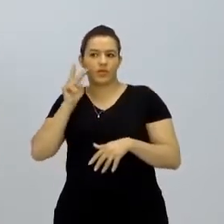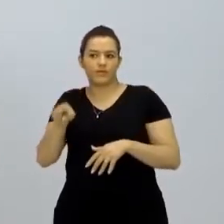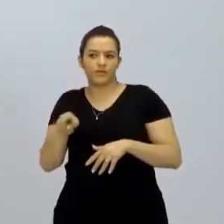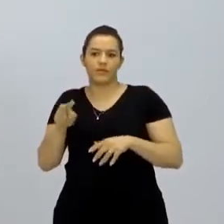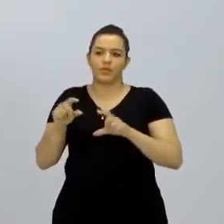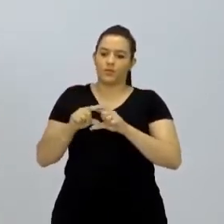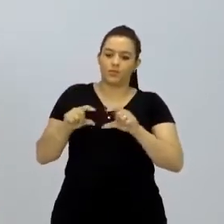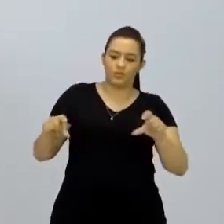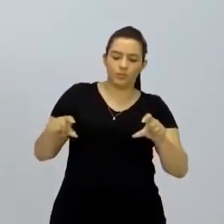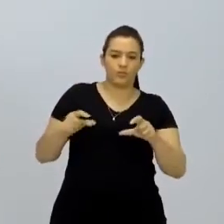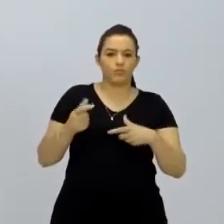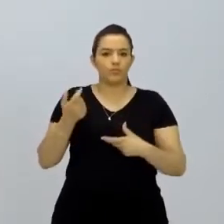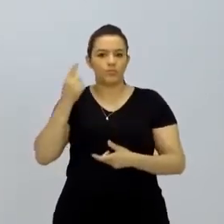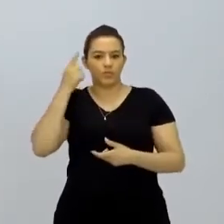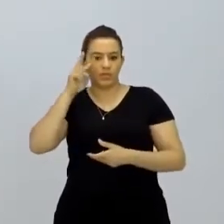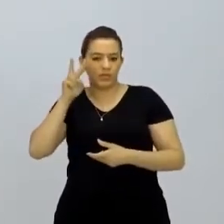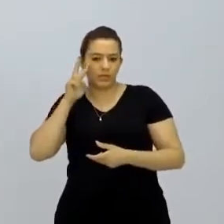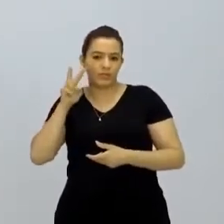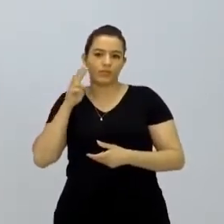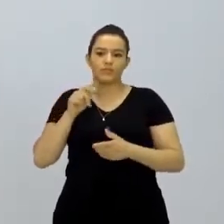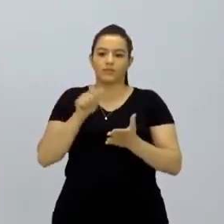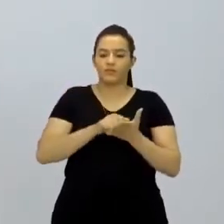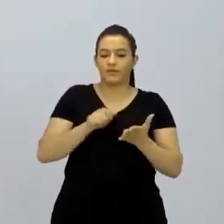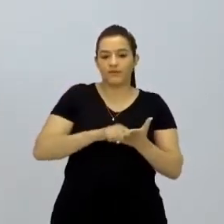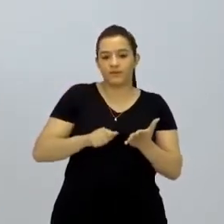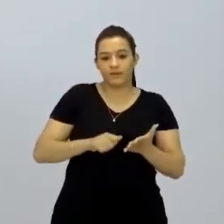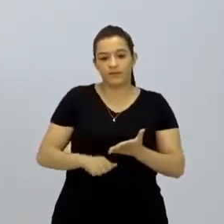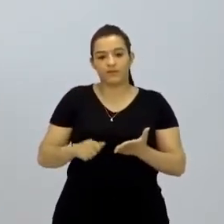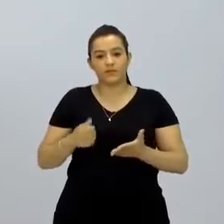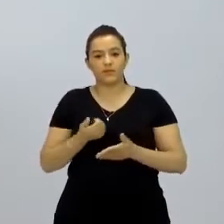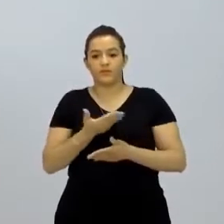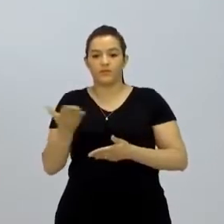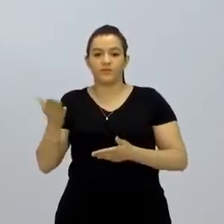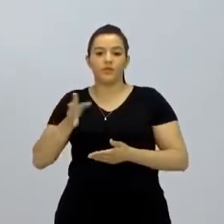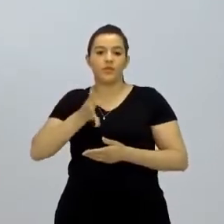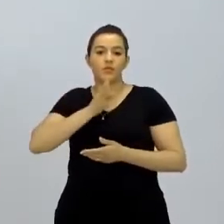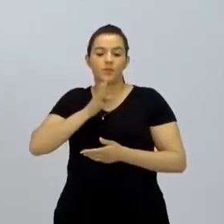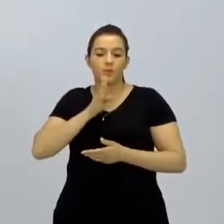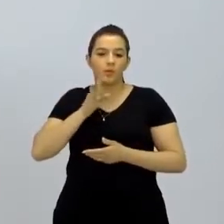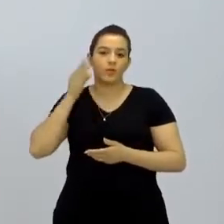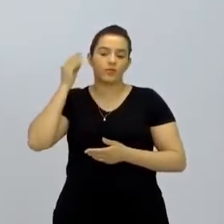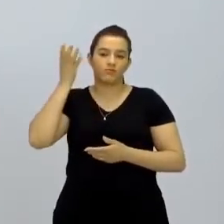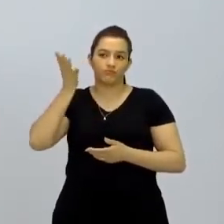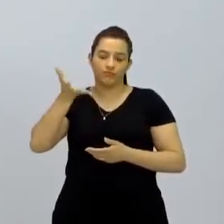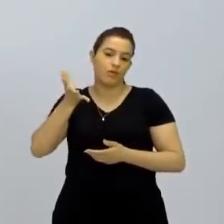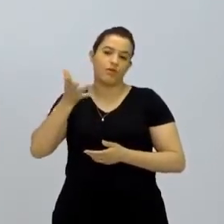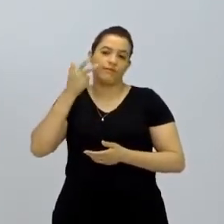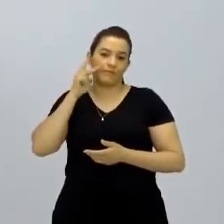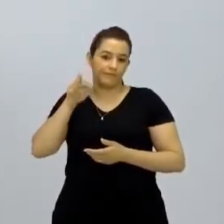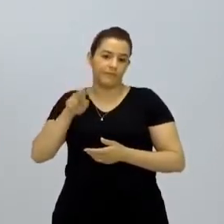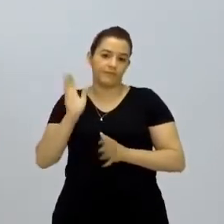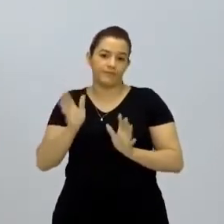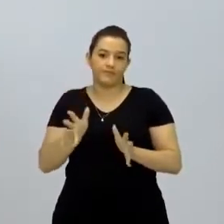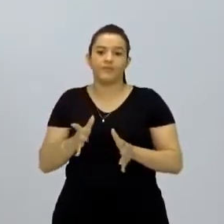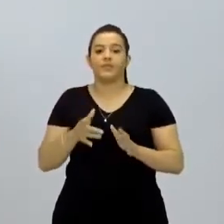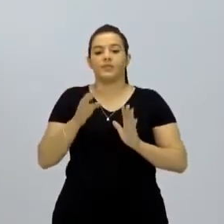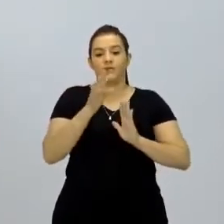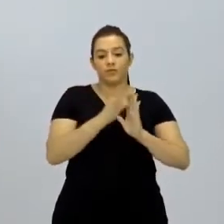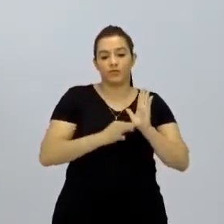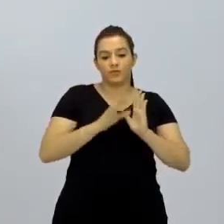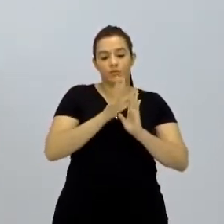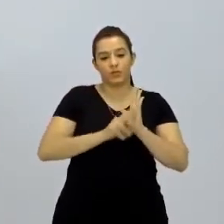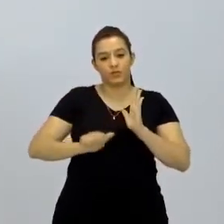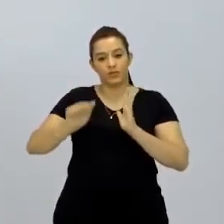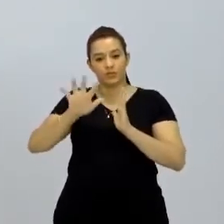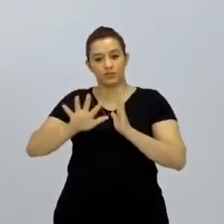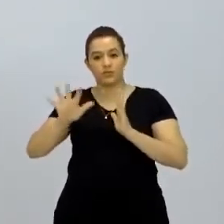uma tirinha, uma charge, você vai produzir ou reproduzir de algo que você tem conhecimento ou que você já viu antes, então, intertextualidade